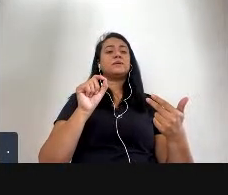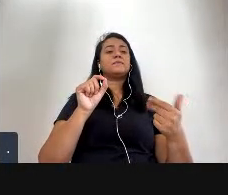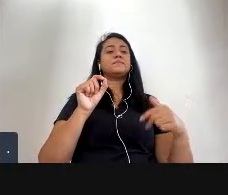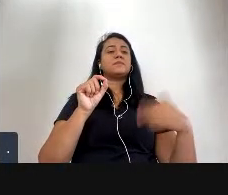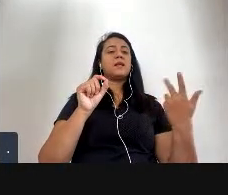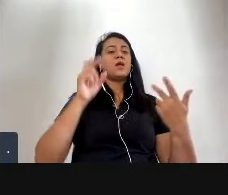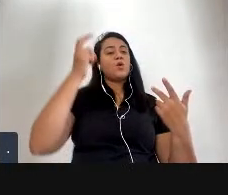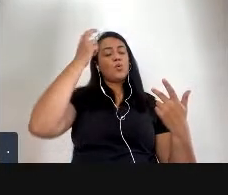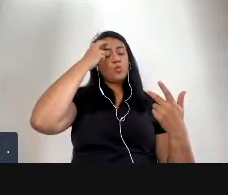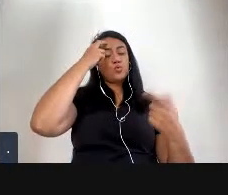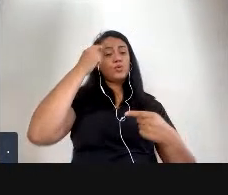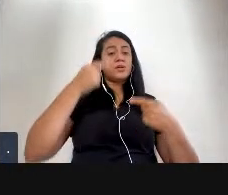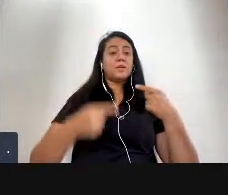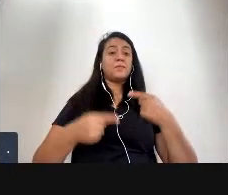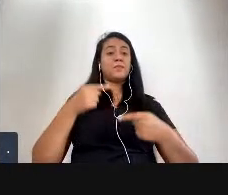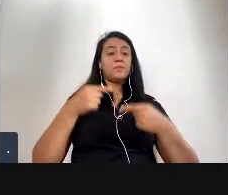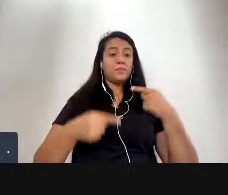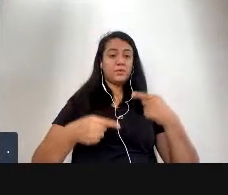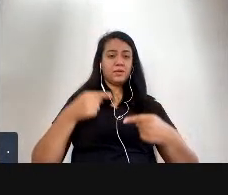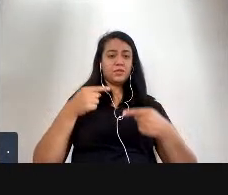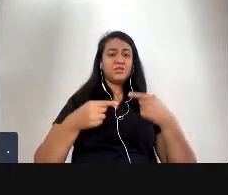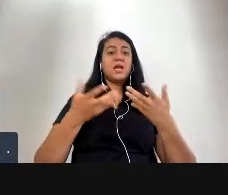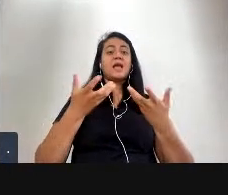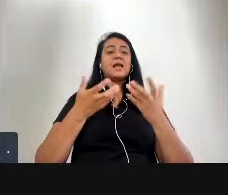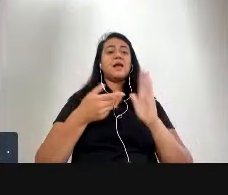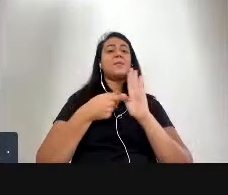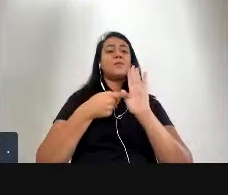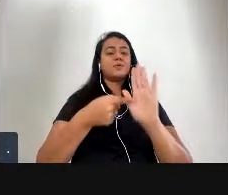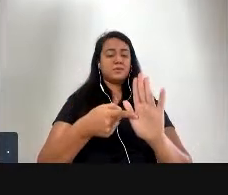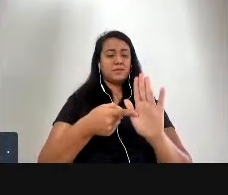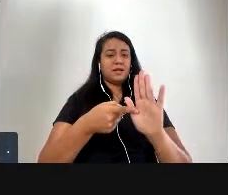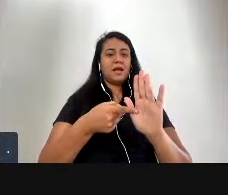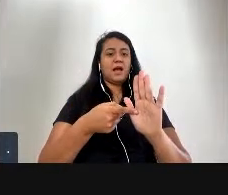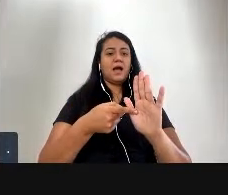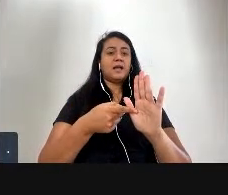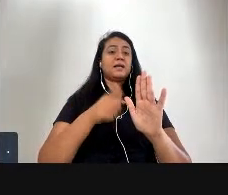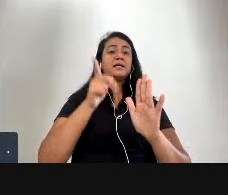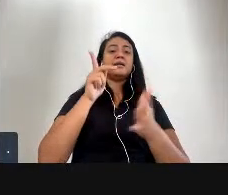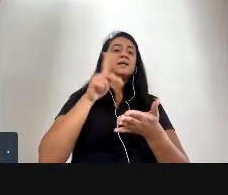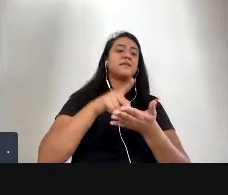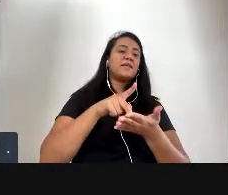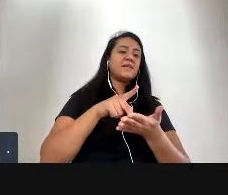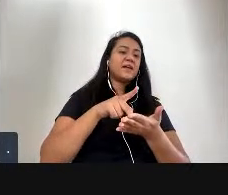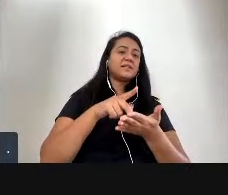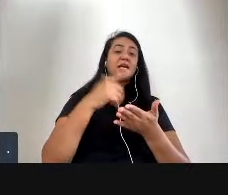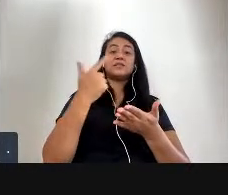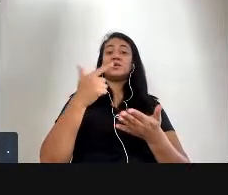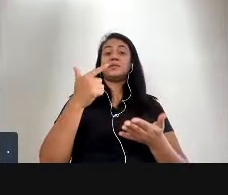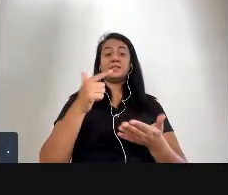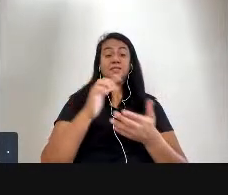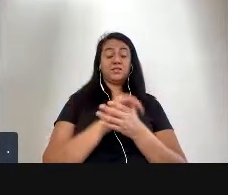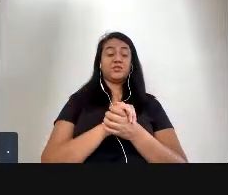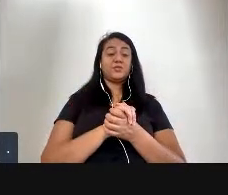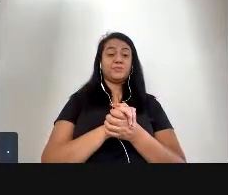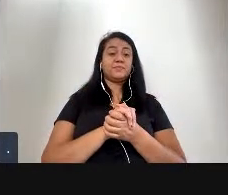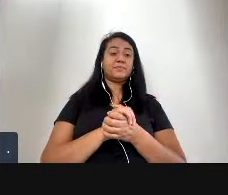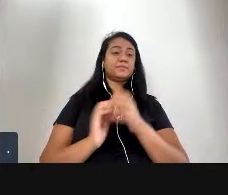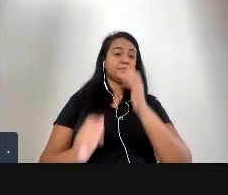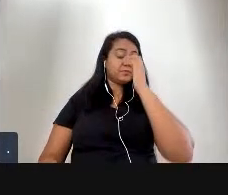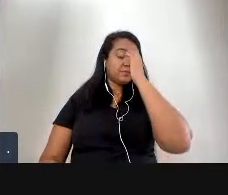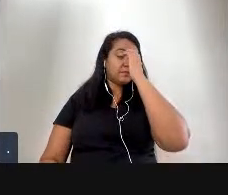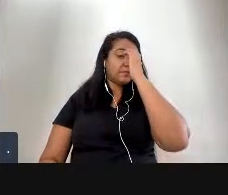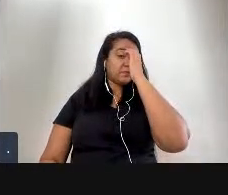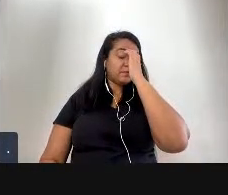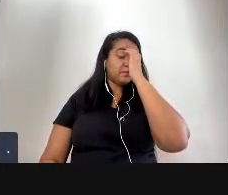uma cultura política que se quer mostrar que se quer demonstrar mas que na verdade ela não existe e